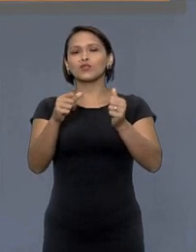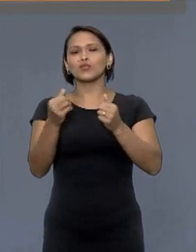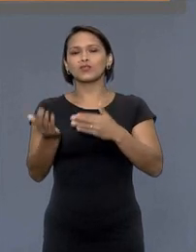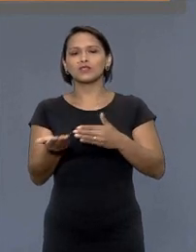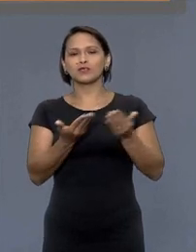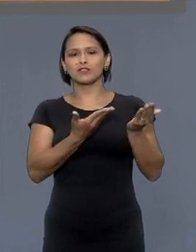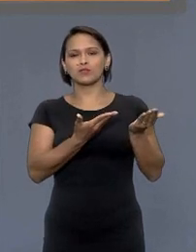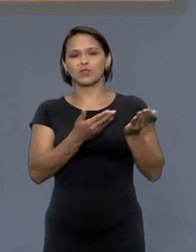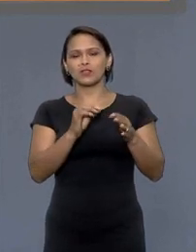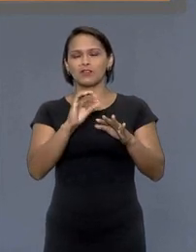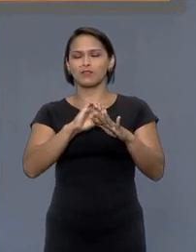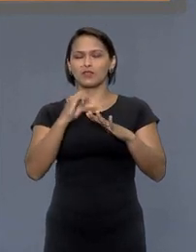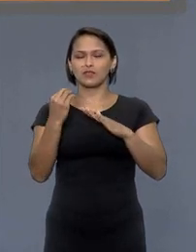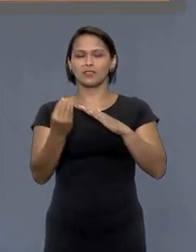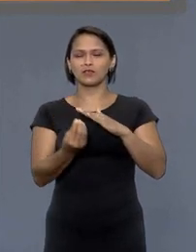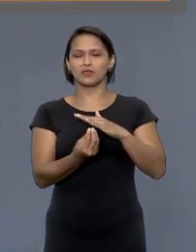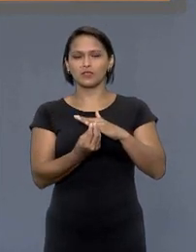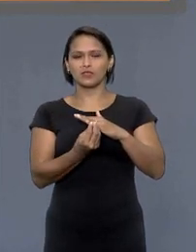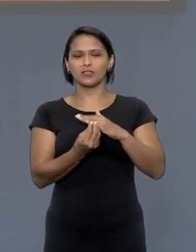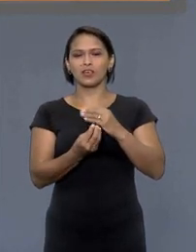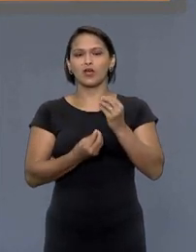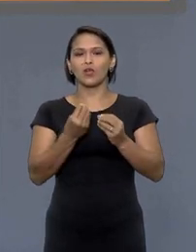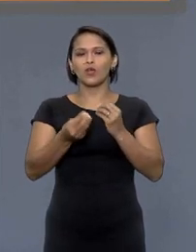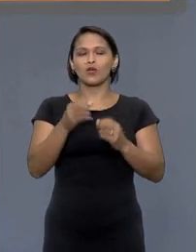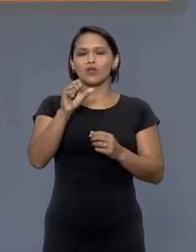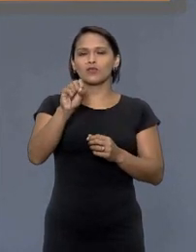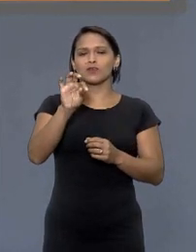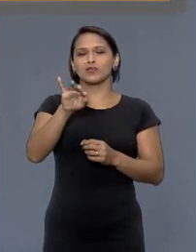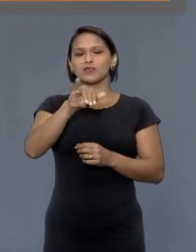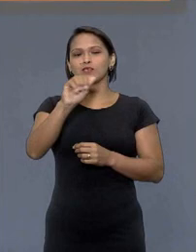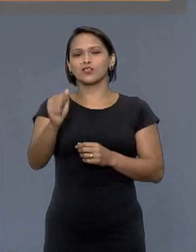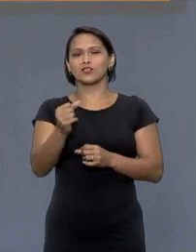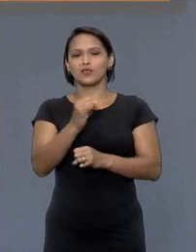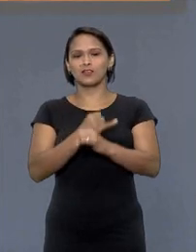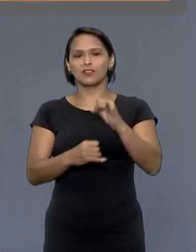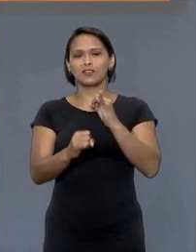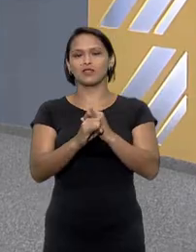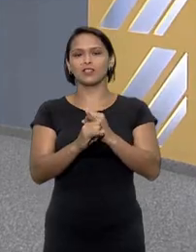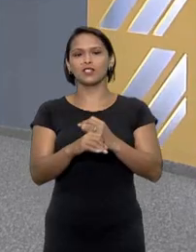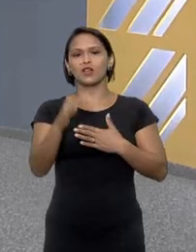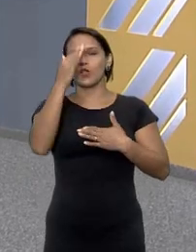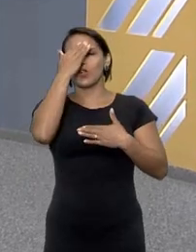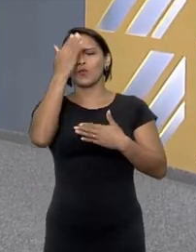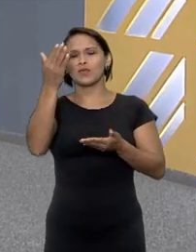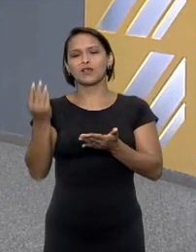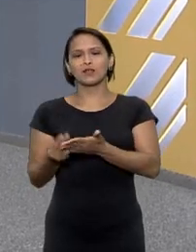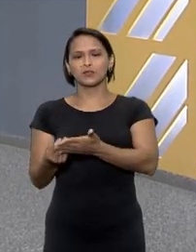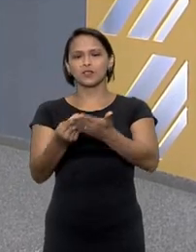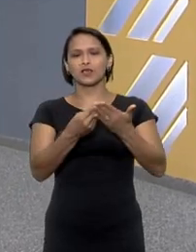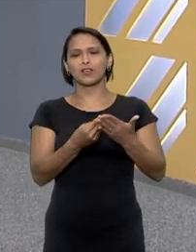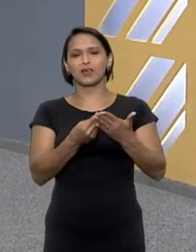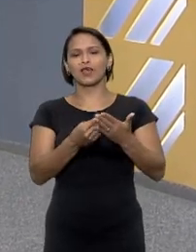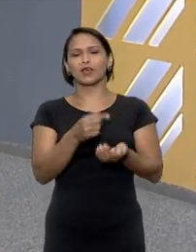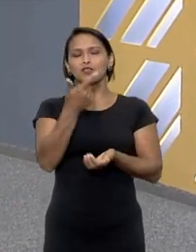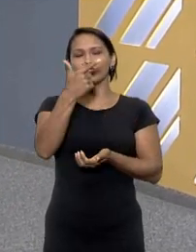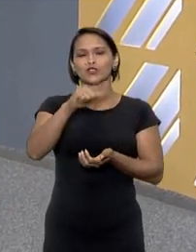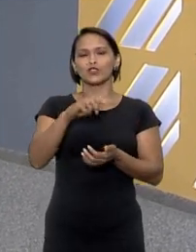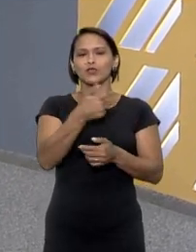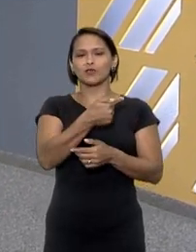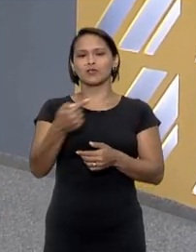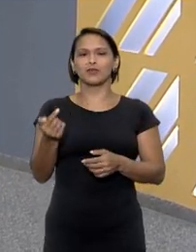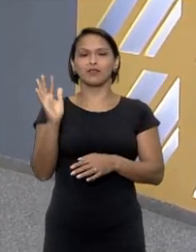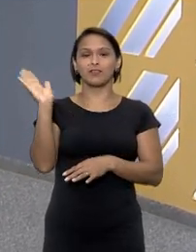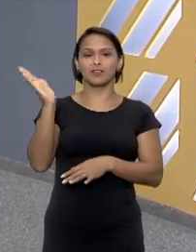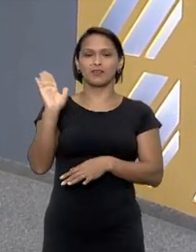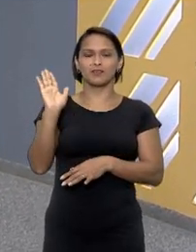acontece no tribunal pelas redes sociais ou pela página do STJ na internet muito obrigada pela companhia nos vemos de novo na